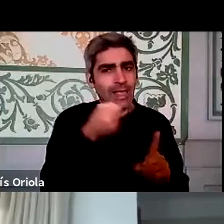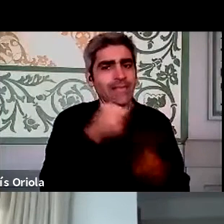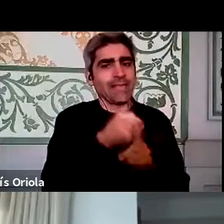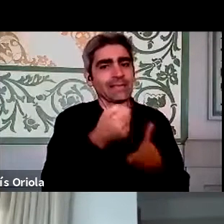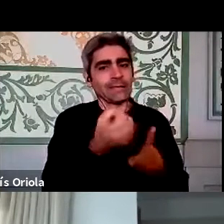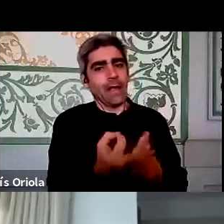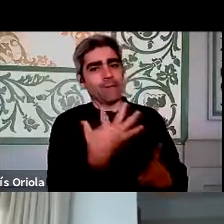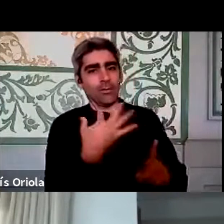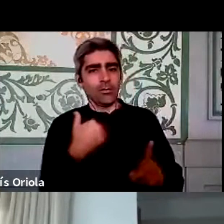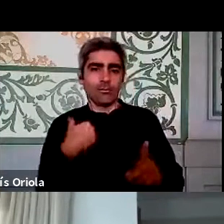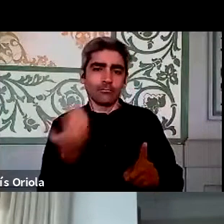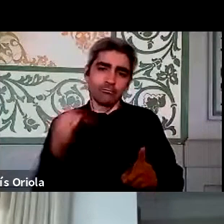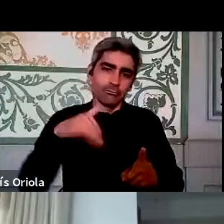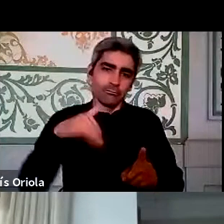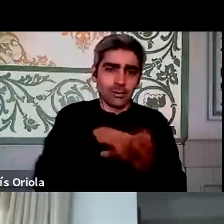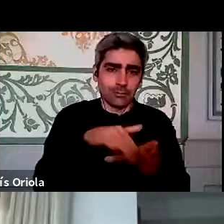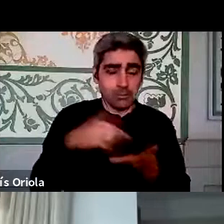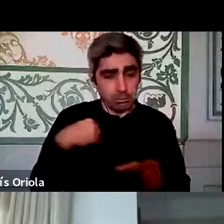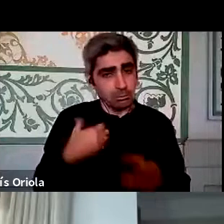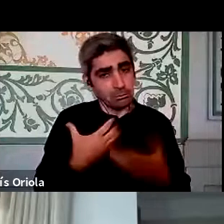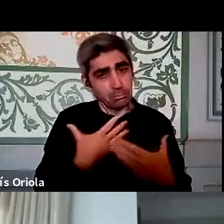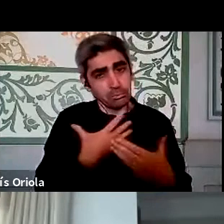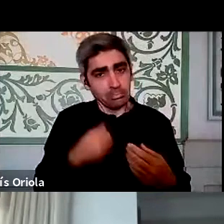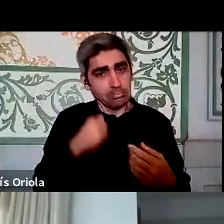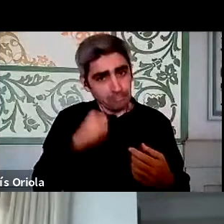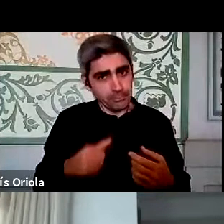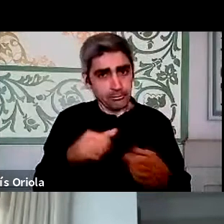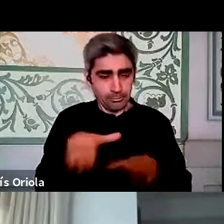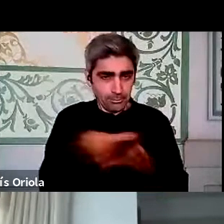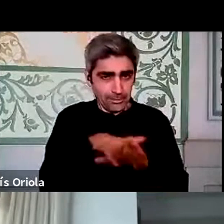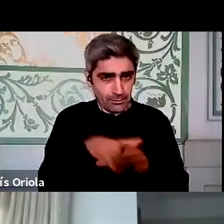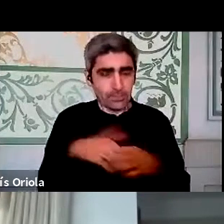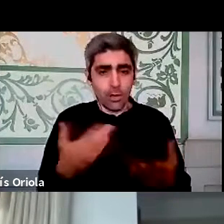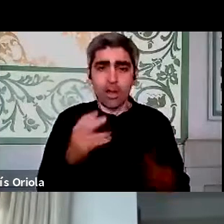que participei. mas respondendo à questão,